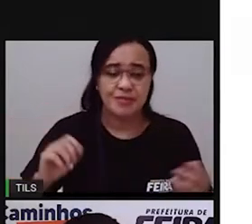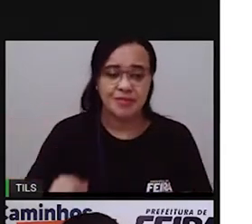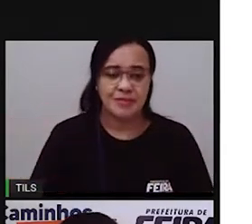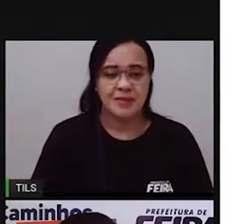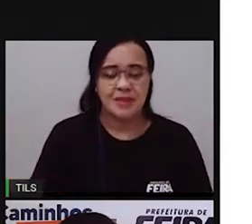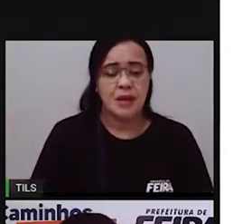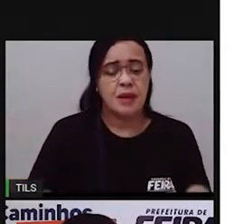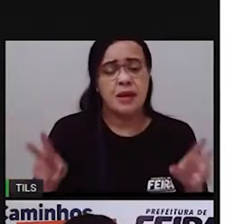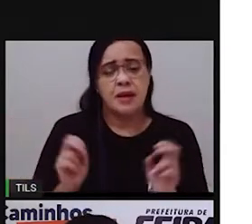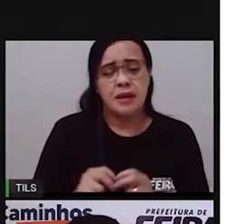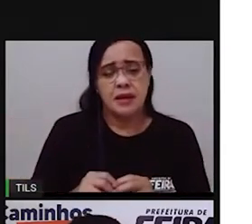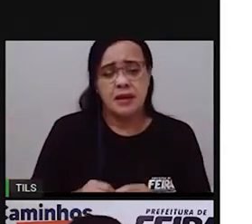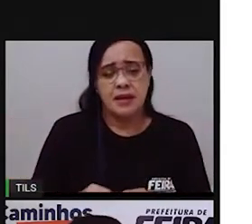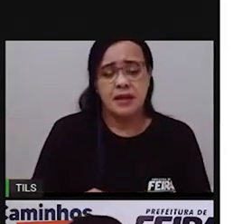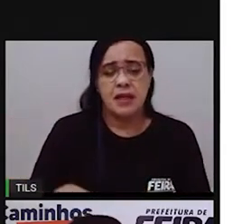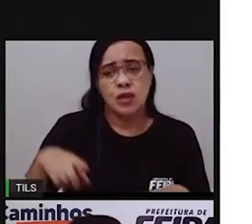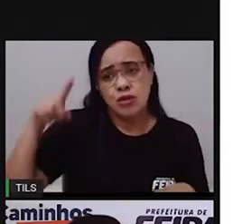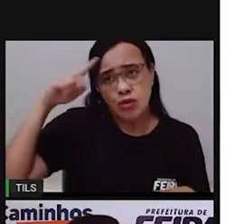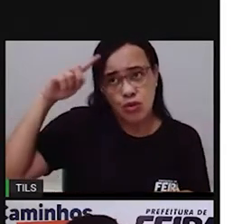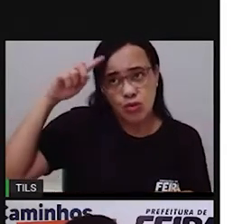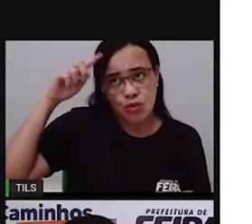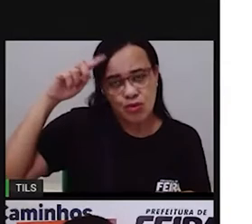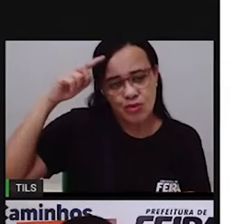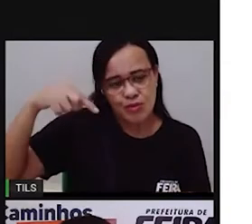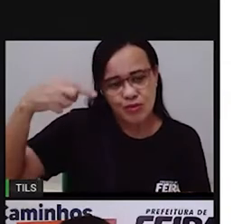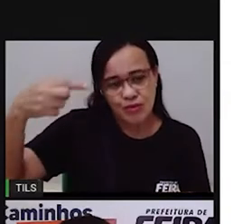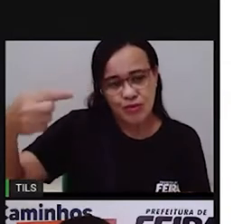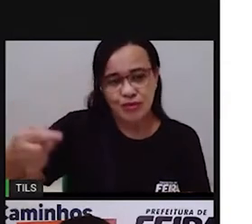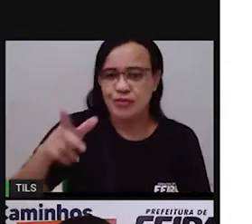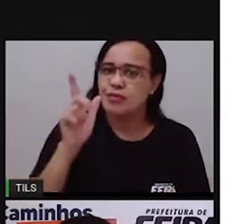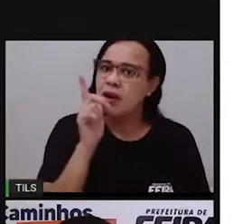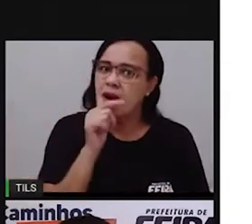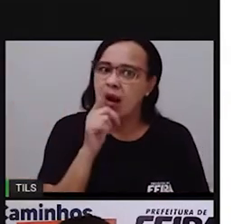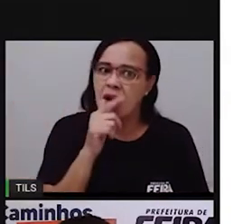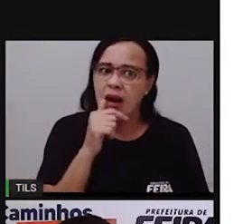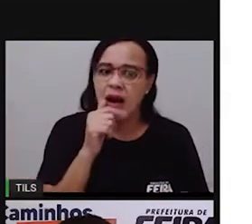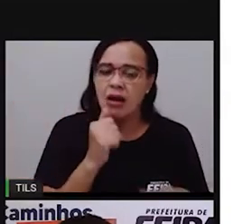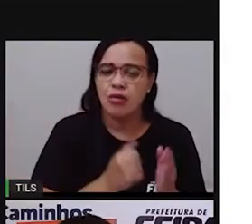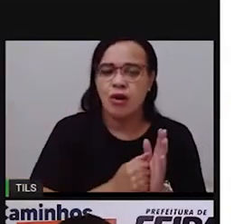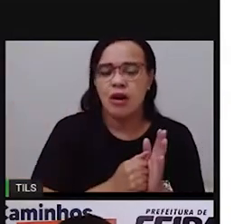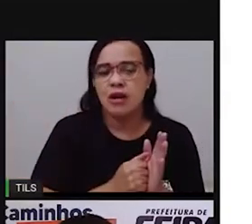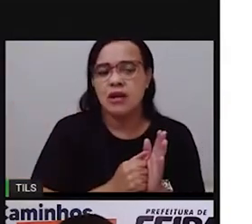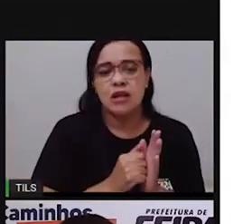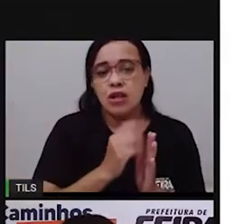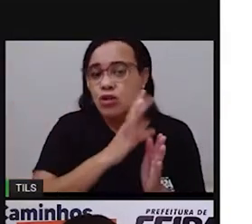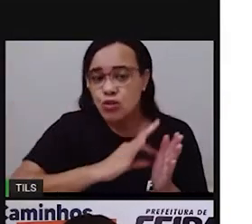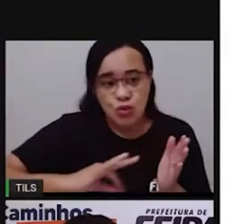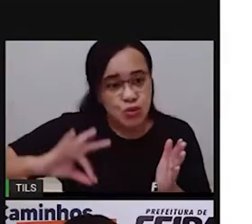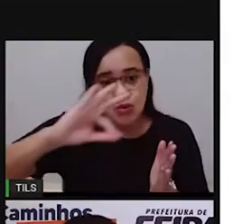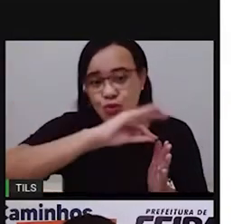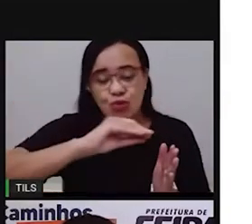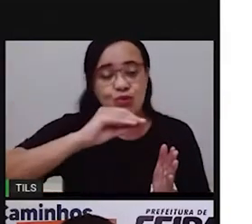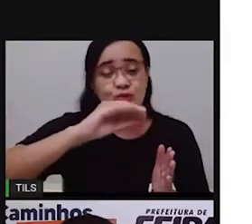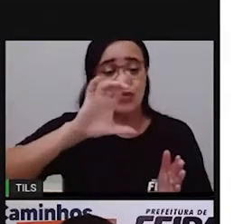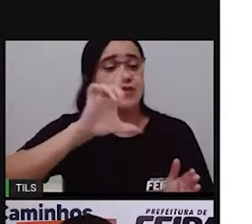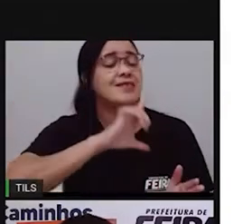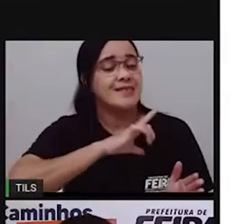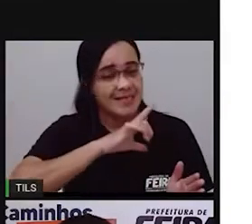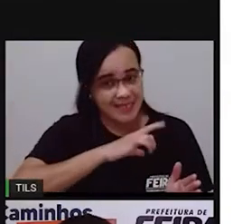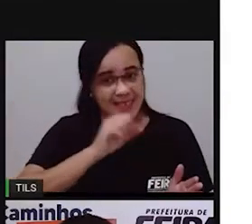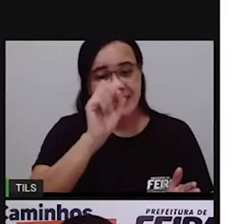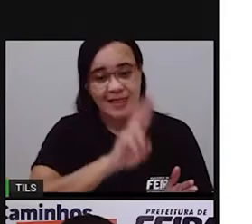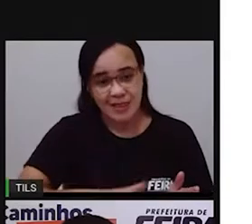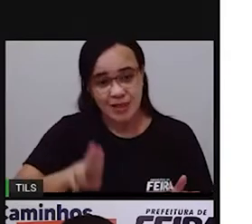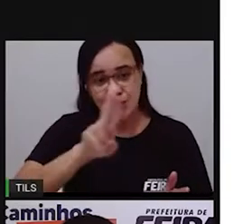Percebemos que, no nosso dia a dia, o consumo de água está presente em praticamente tudo o que fazemos.